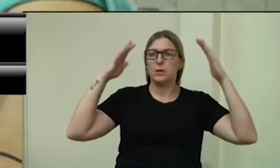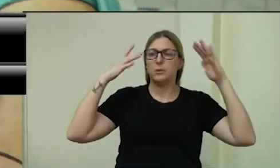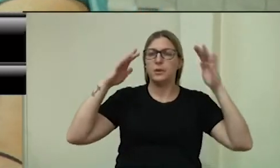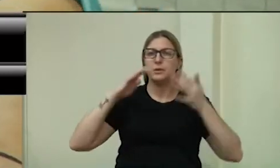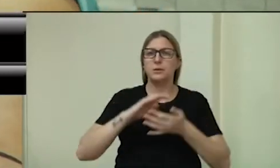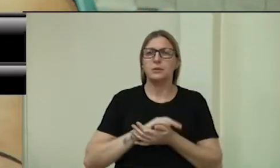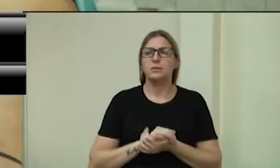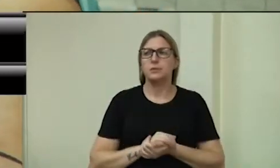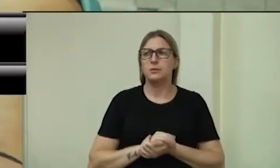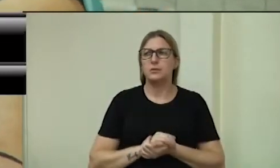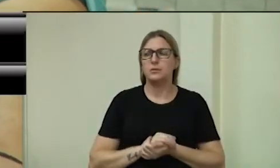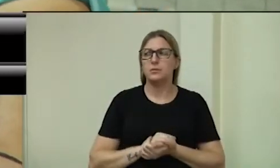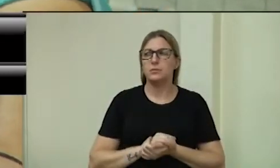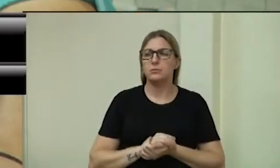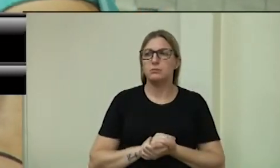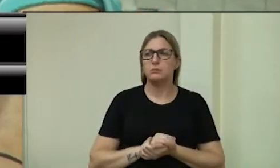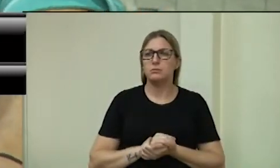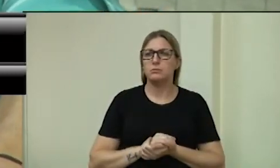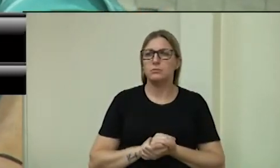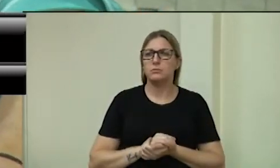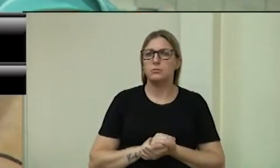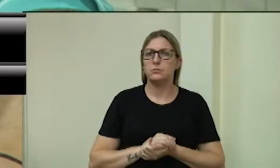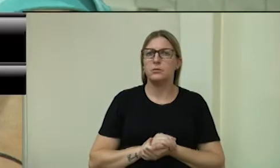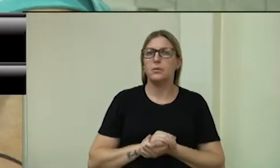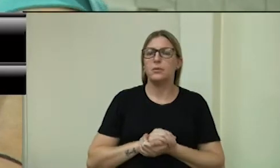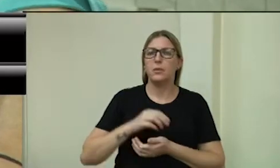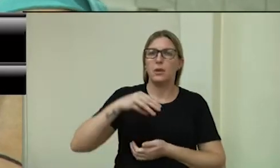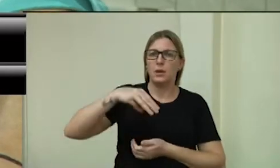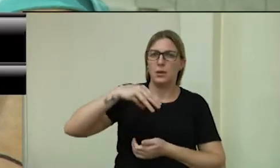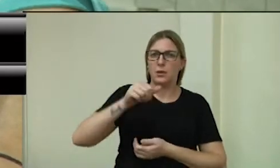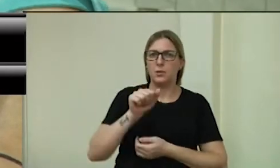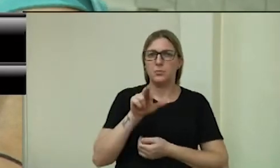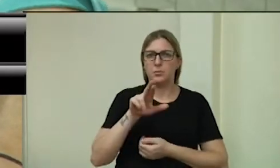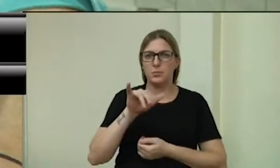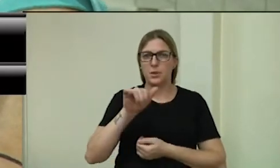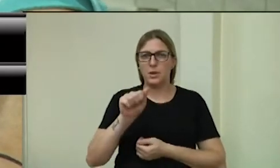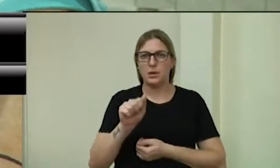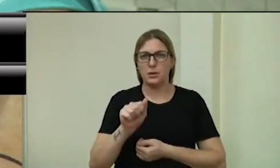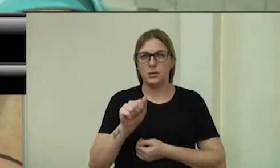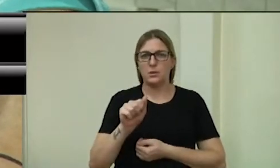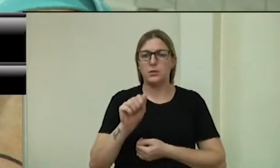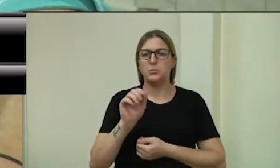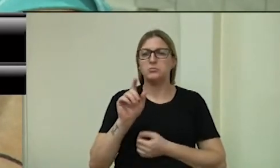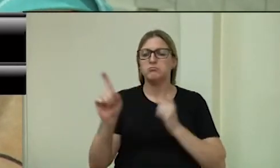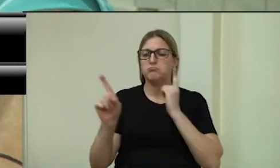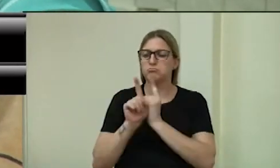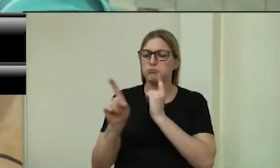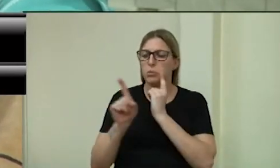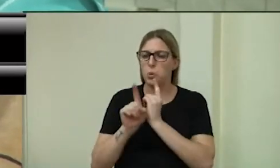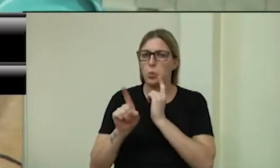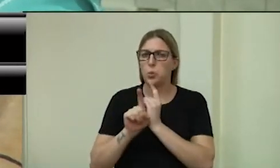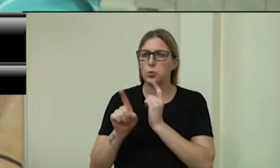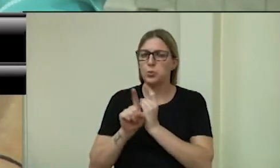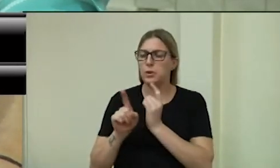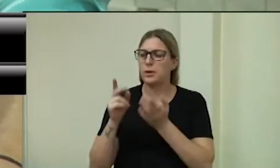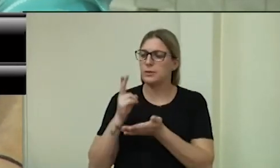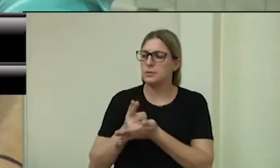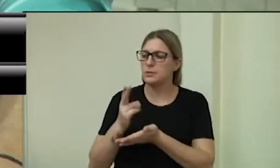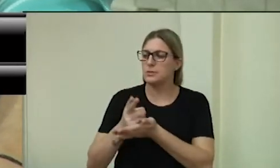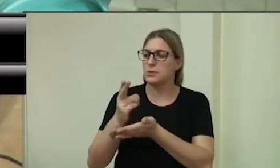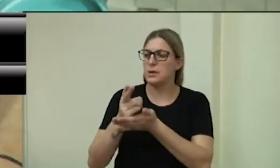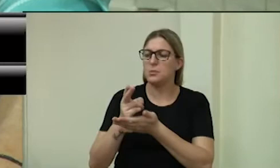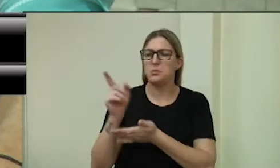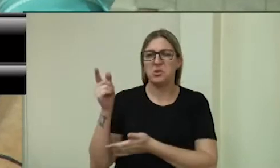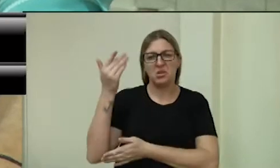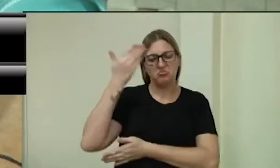Maria de Lourdes e Martins, seja bem-vindo a essa casa, sei que me encontrei muitas vezes com ela, nas andanças, ela não me